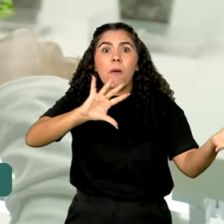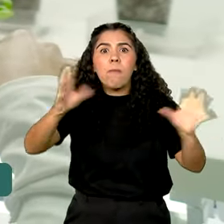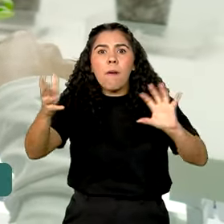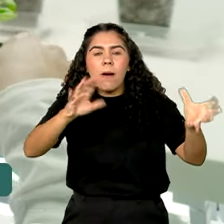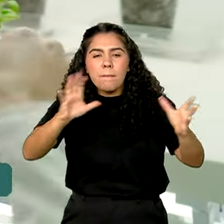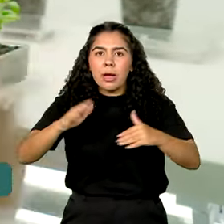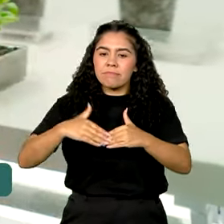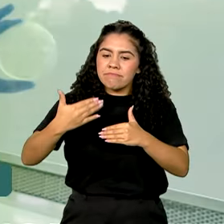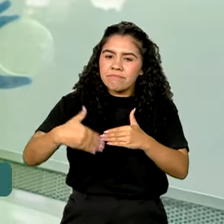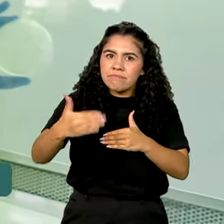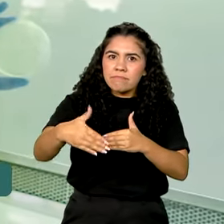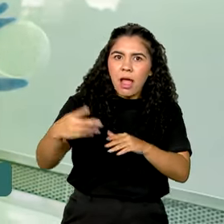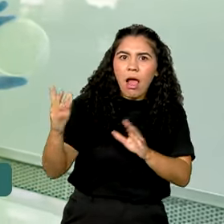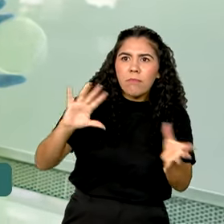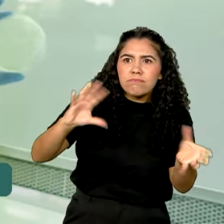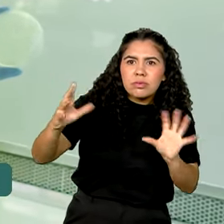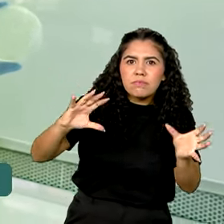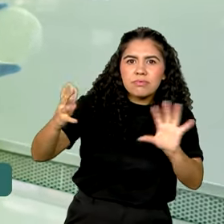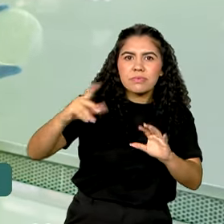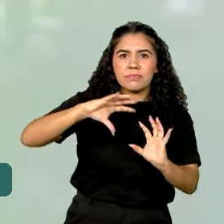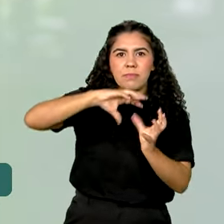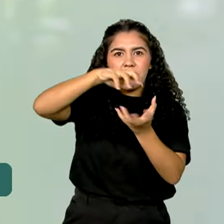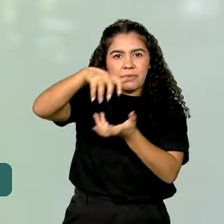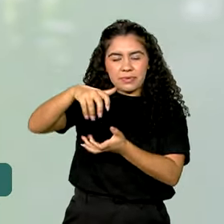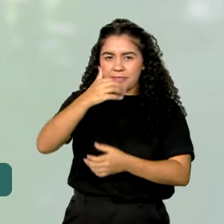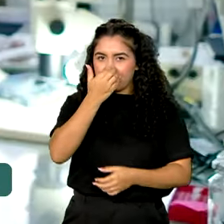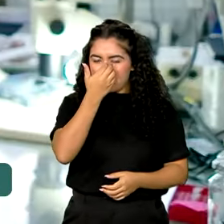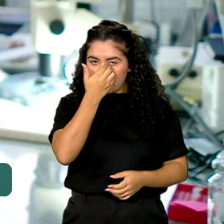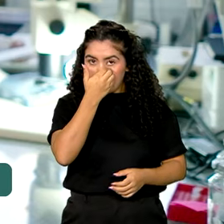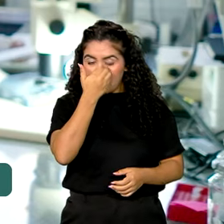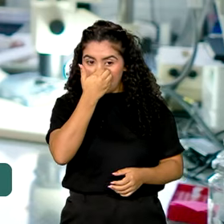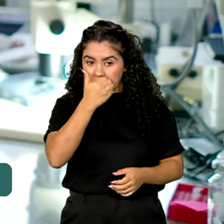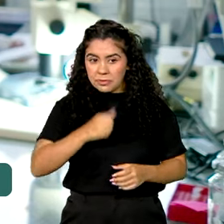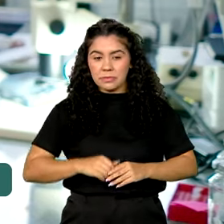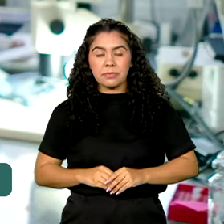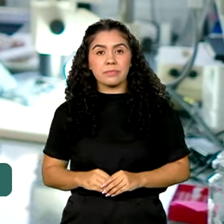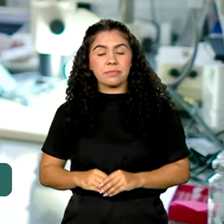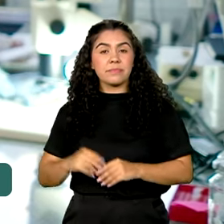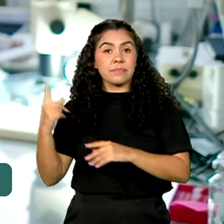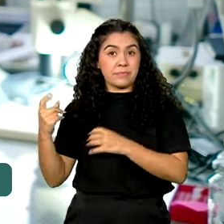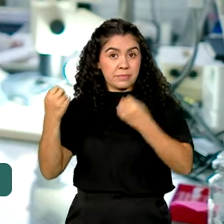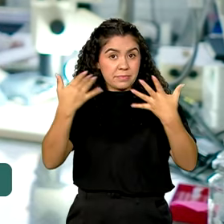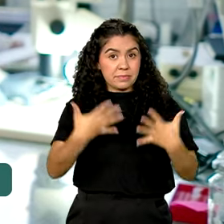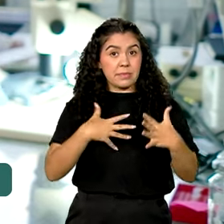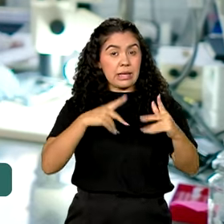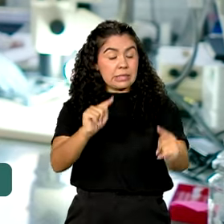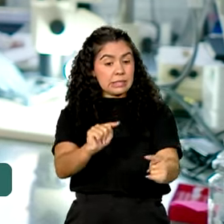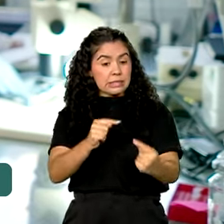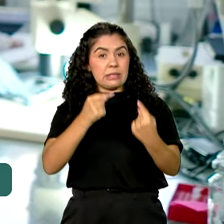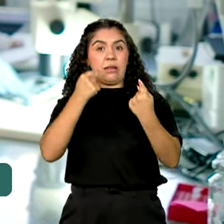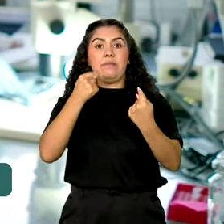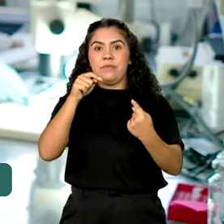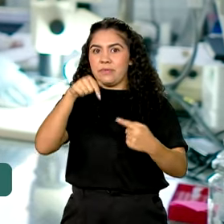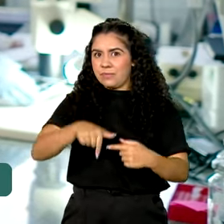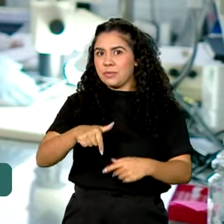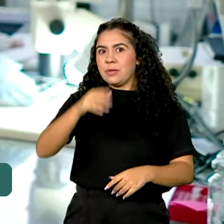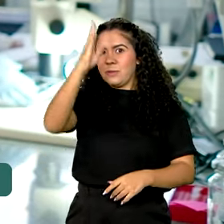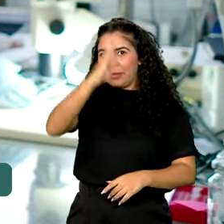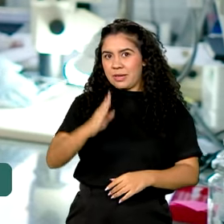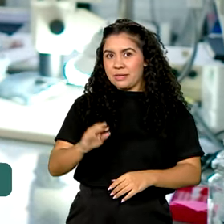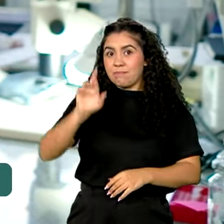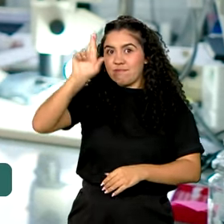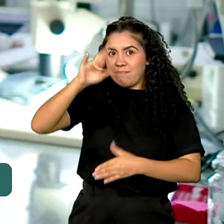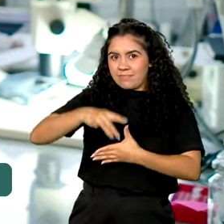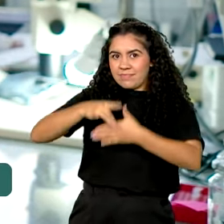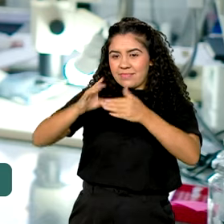vez mais frequentes em nosso planeta. Esse é um dos desafios que o Brasil lidera no G20. Que